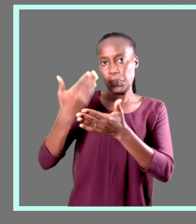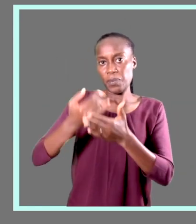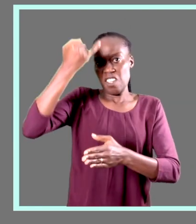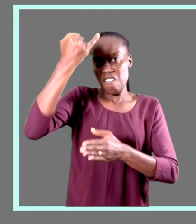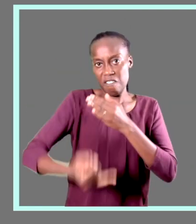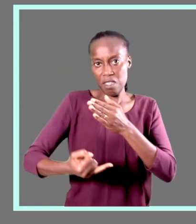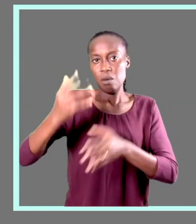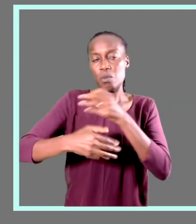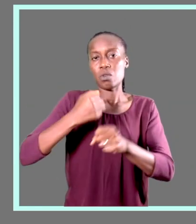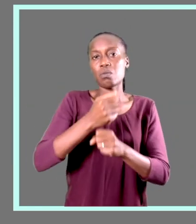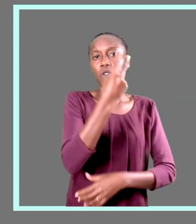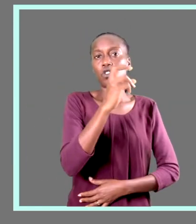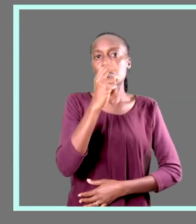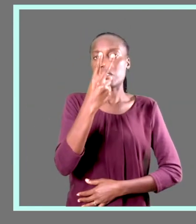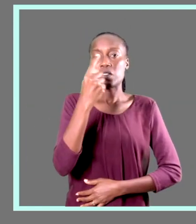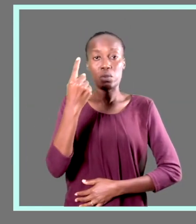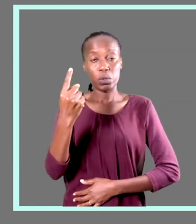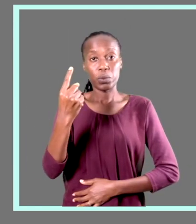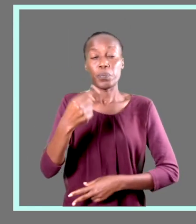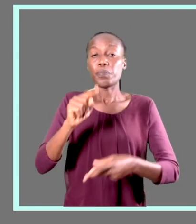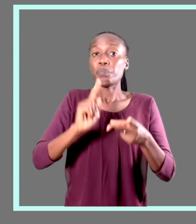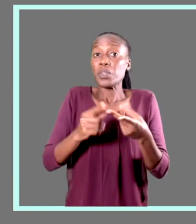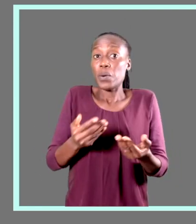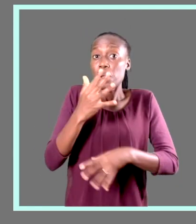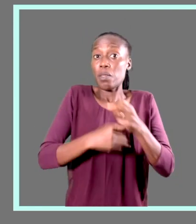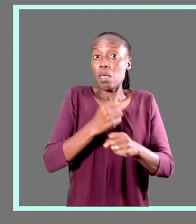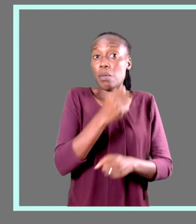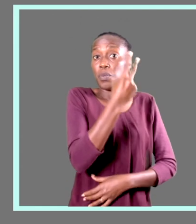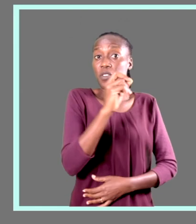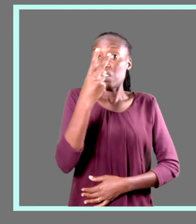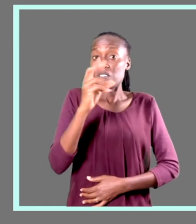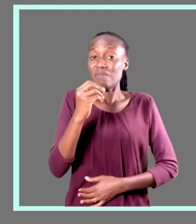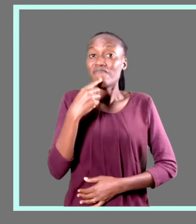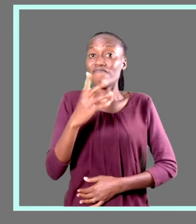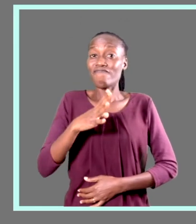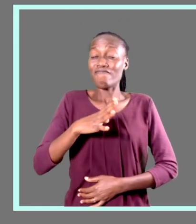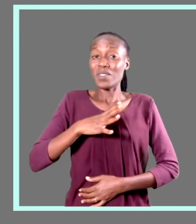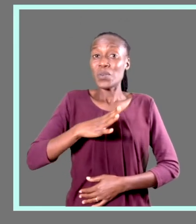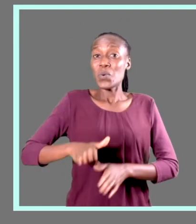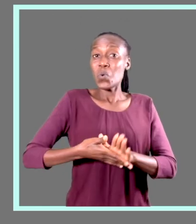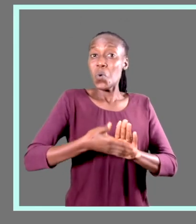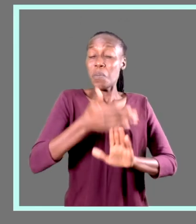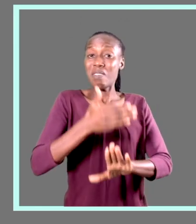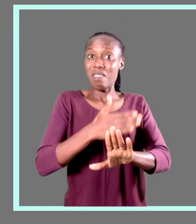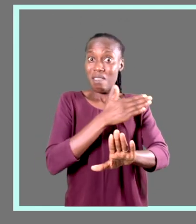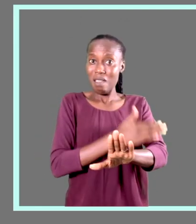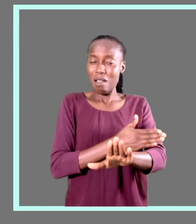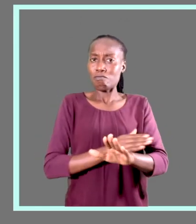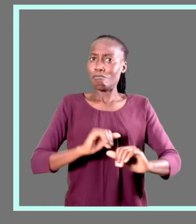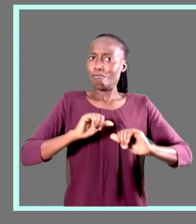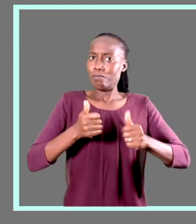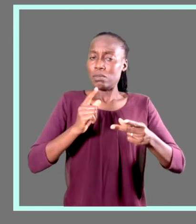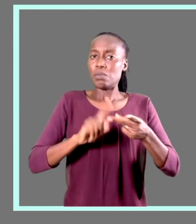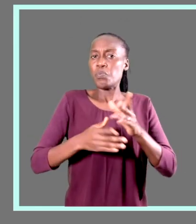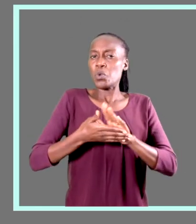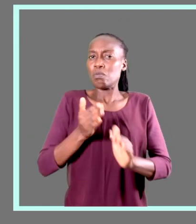que vai ter me aproximando de 2021. Neste ano, entramos em contrapé. Quando iniciamos a atividade, iniciamos bem